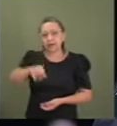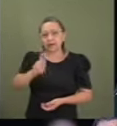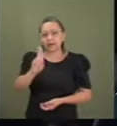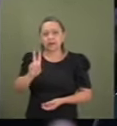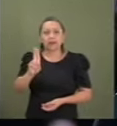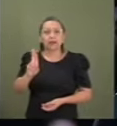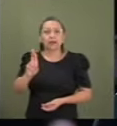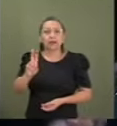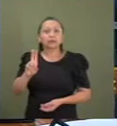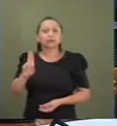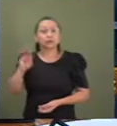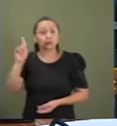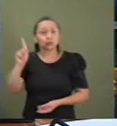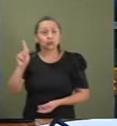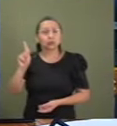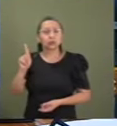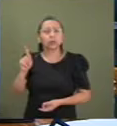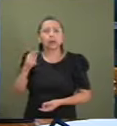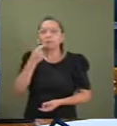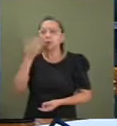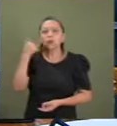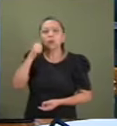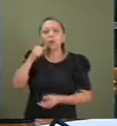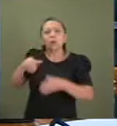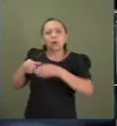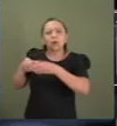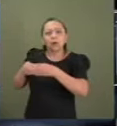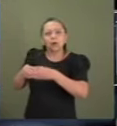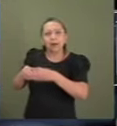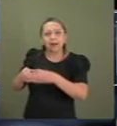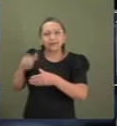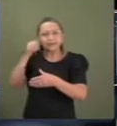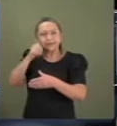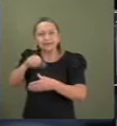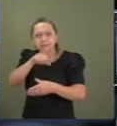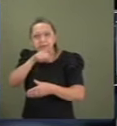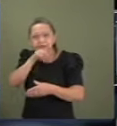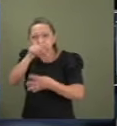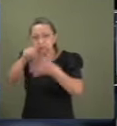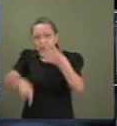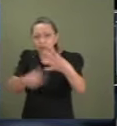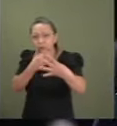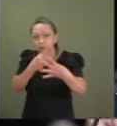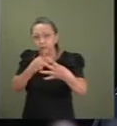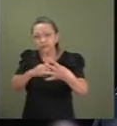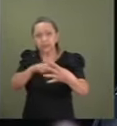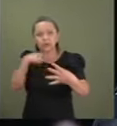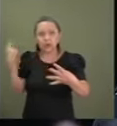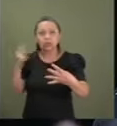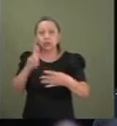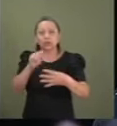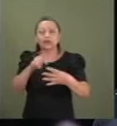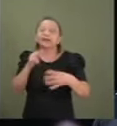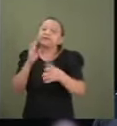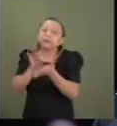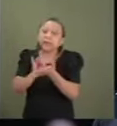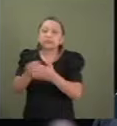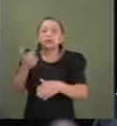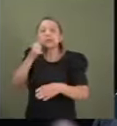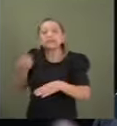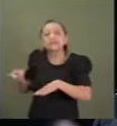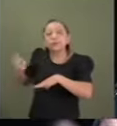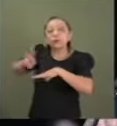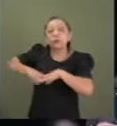veneziano, eu recebi aqui as mães do massacre de Unaí, que, na verdade, são as viúvas do massacre de Unaí.